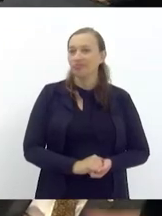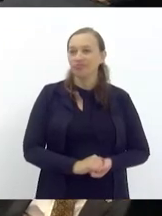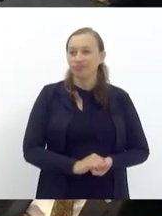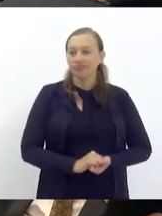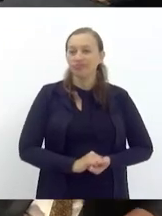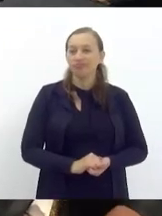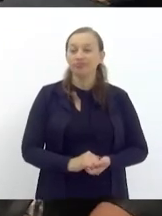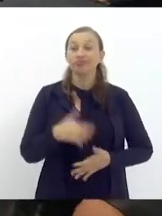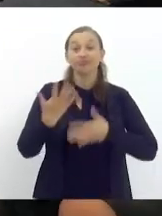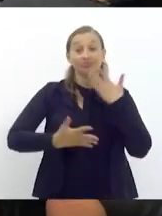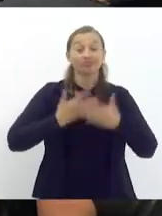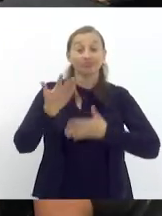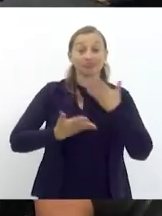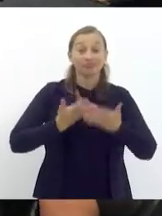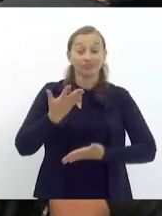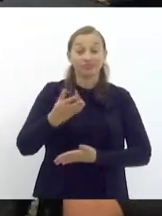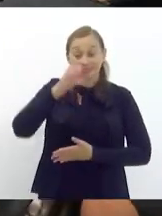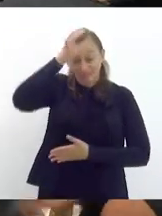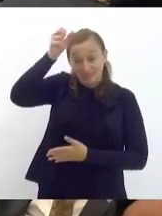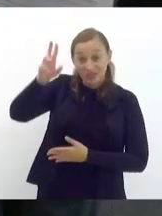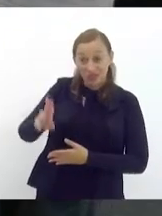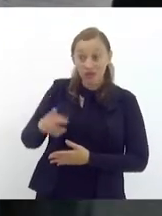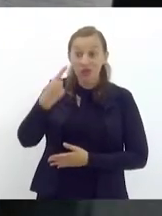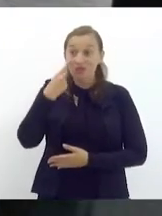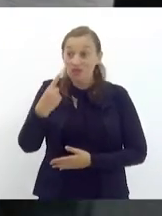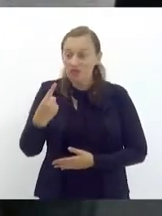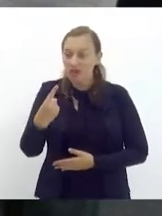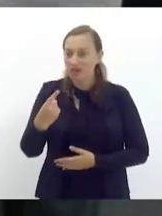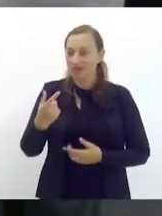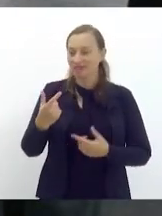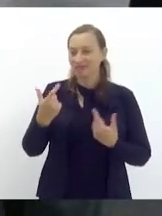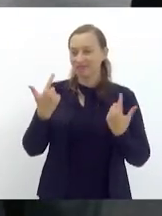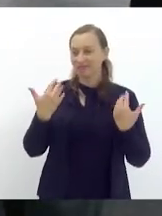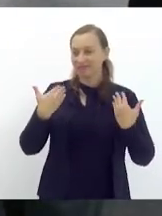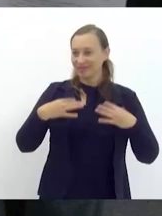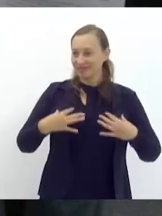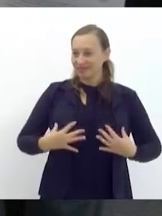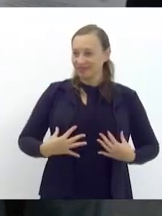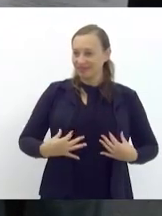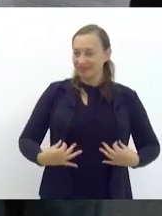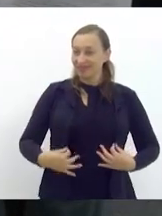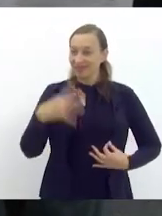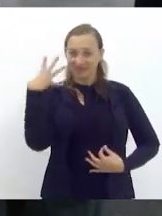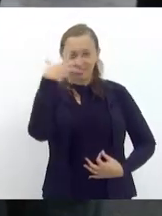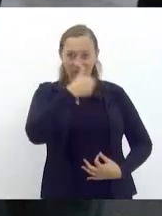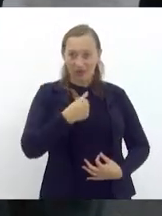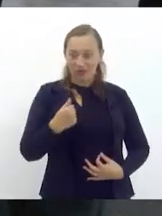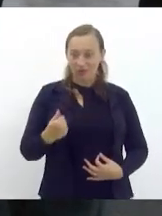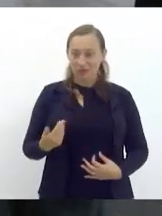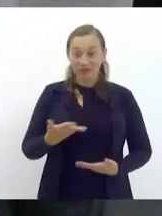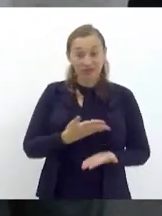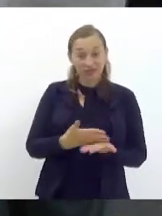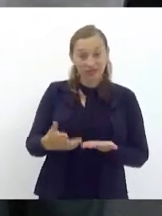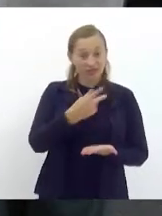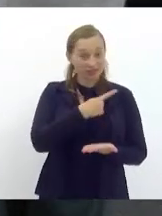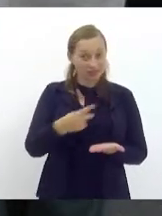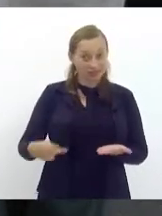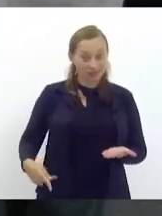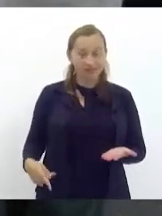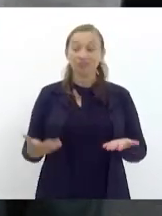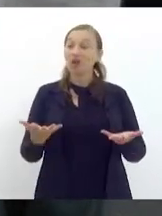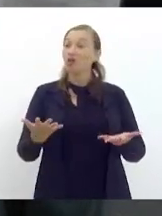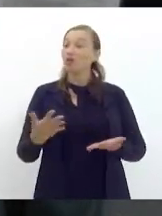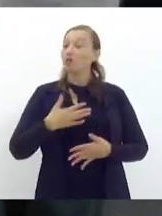alegria vê-la com o lindo colete presidindo a nossa sessão queria como as